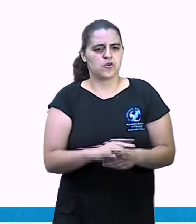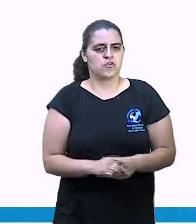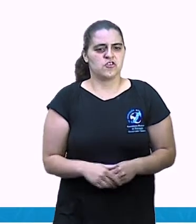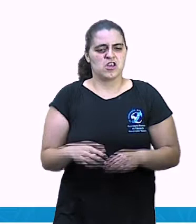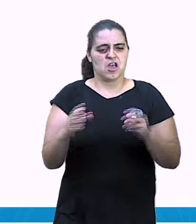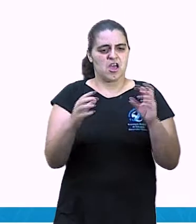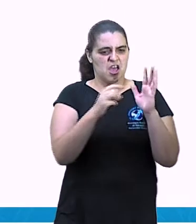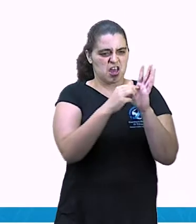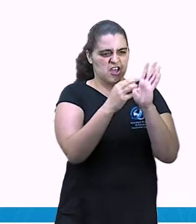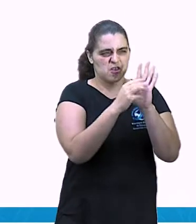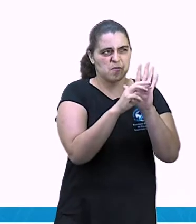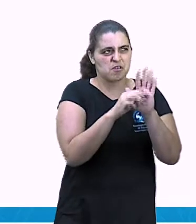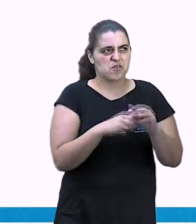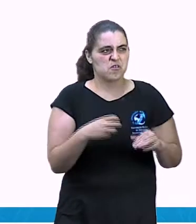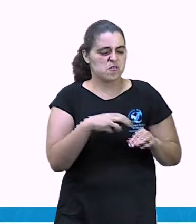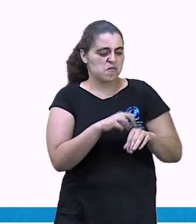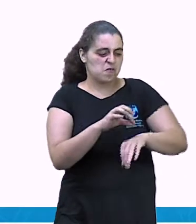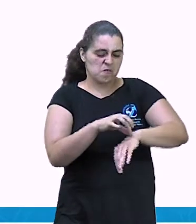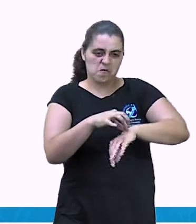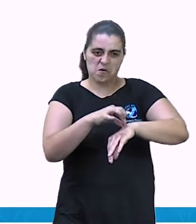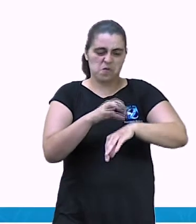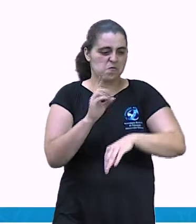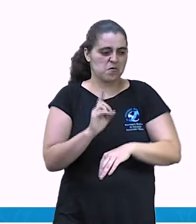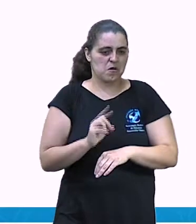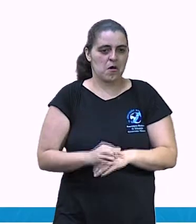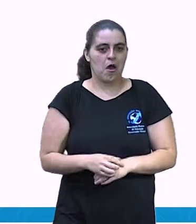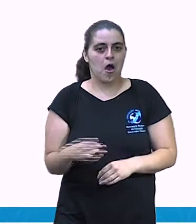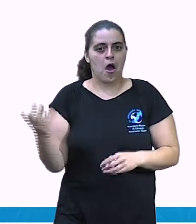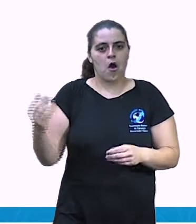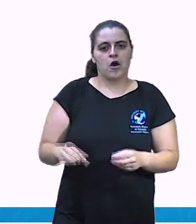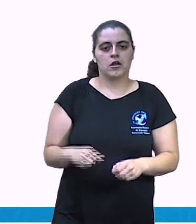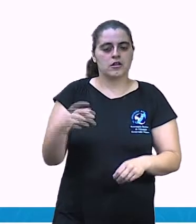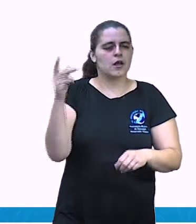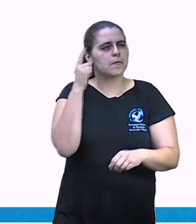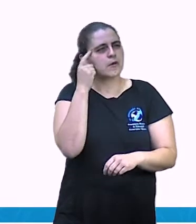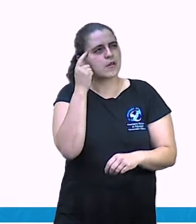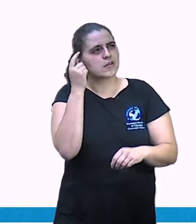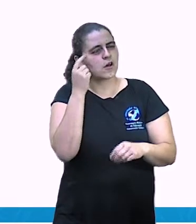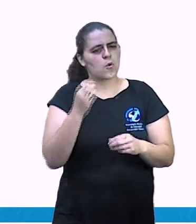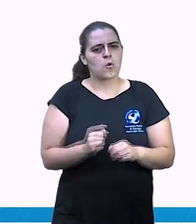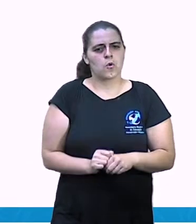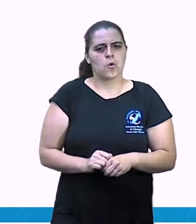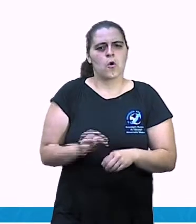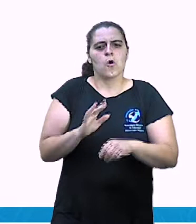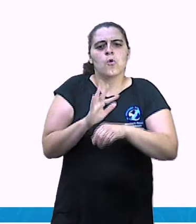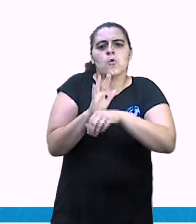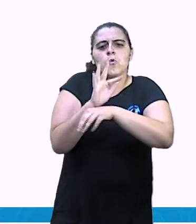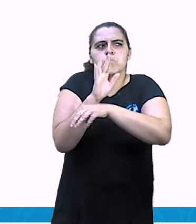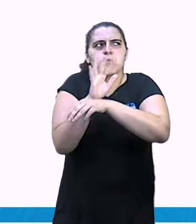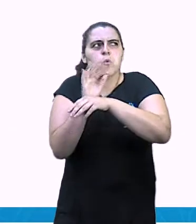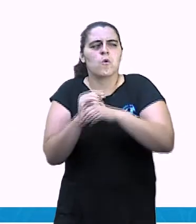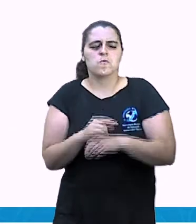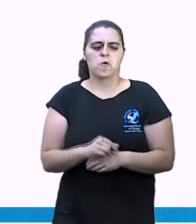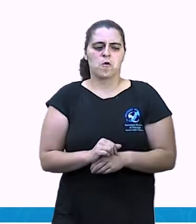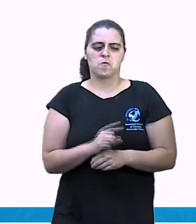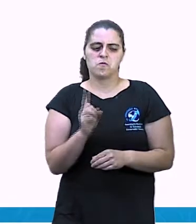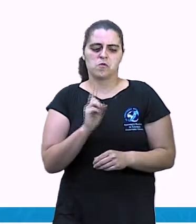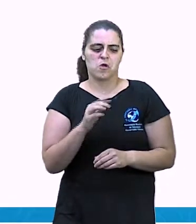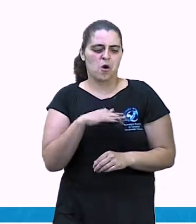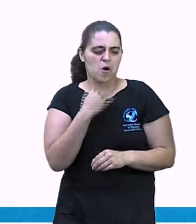estou em casa. Vamos sacudir ele nas pedras. Pedra não mata sapo.